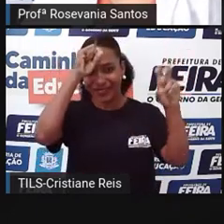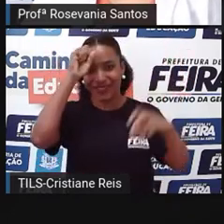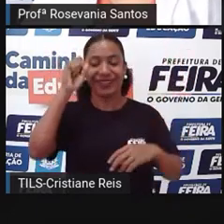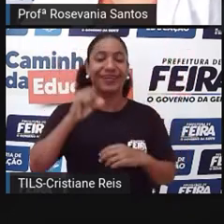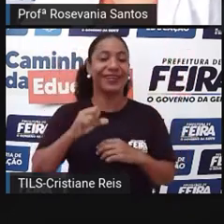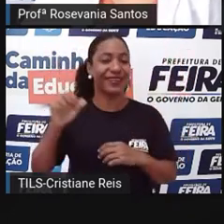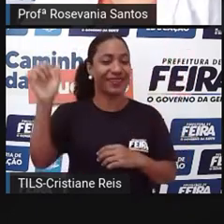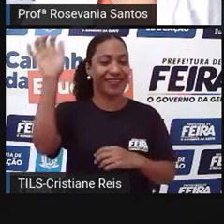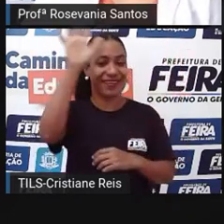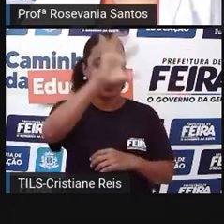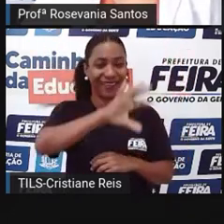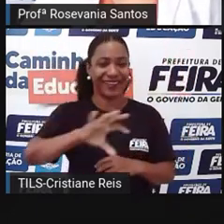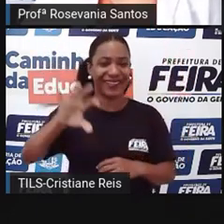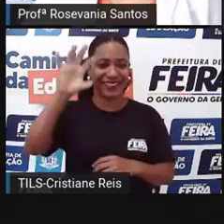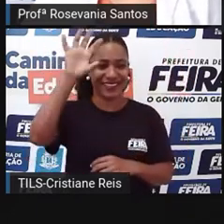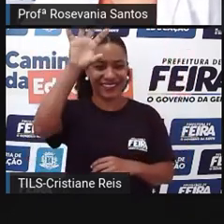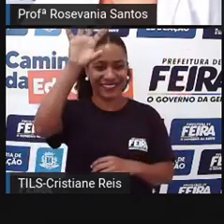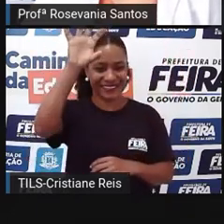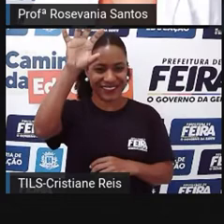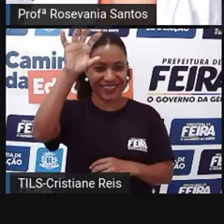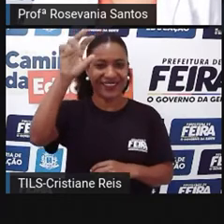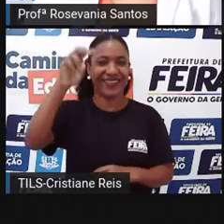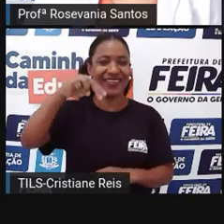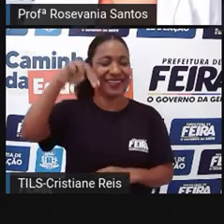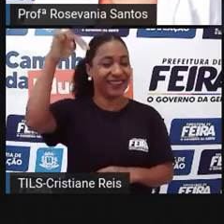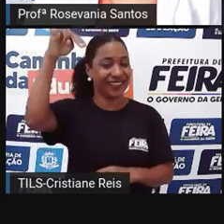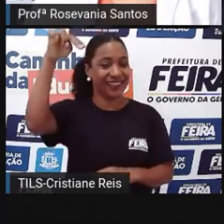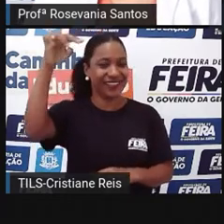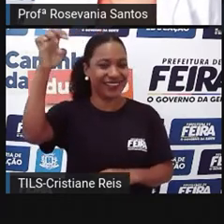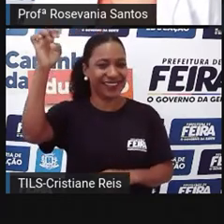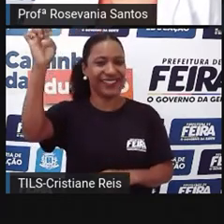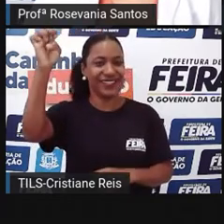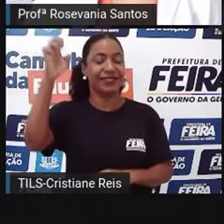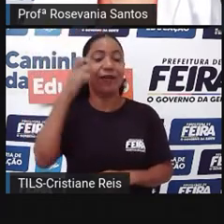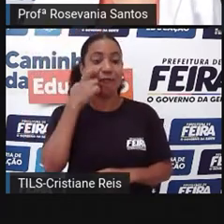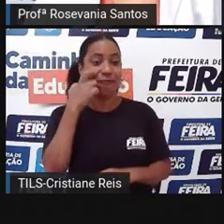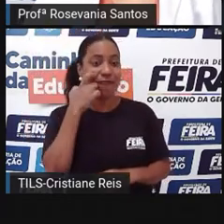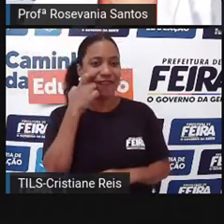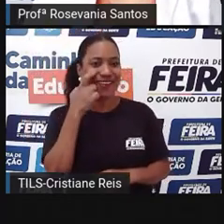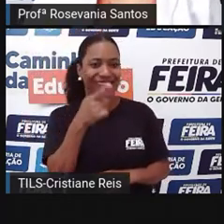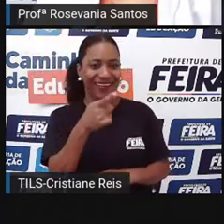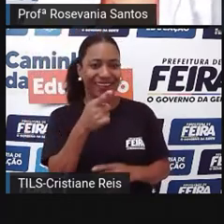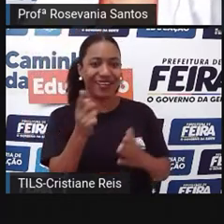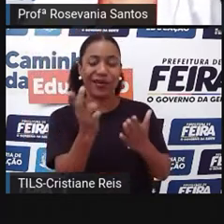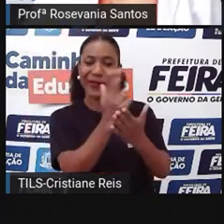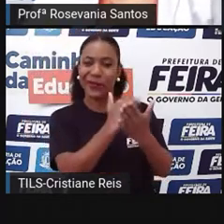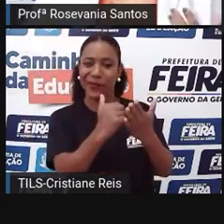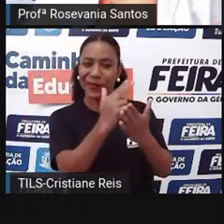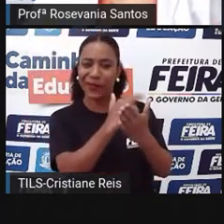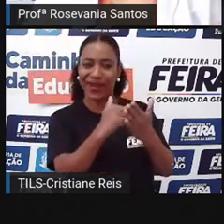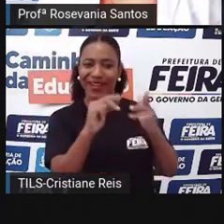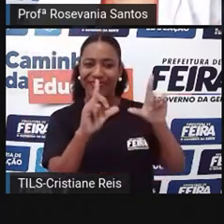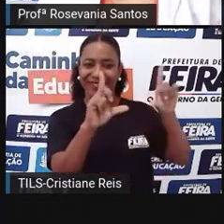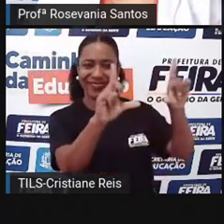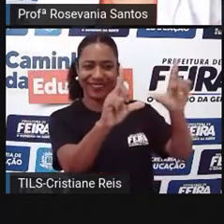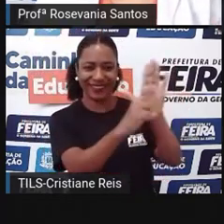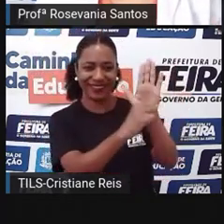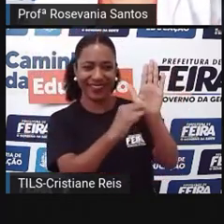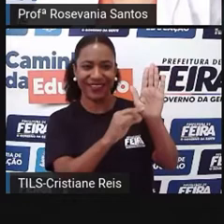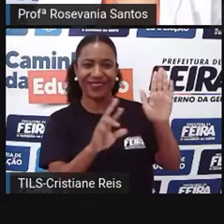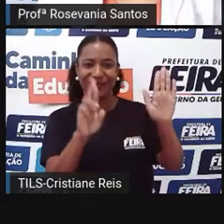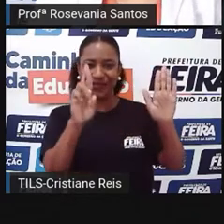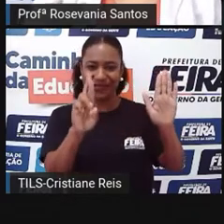esse pedacinho do quadro de Tassila do Amaral, que tem aí, né, o nosso famoso cacto, essa planta que representa bem, né,